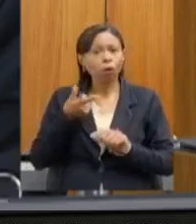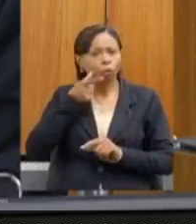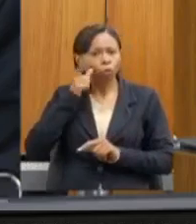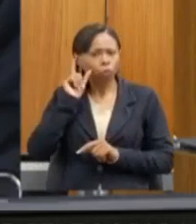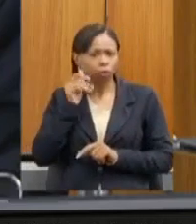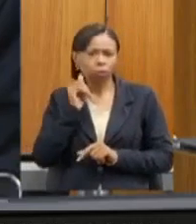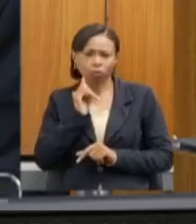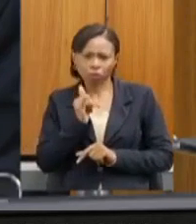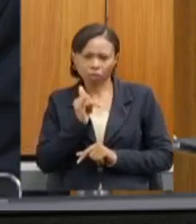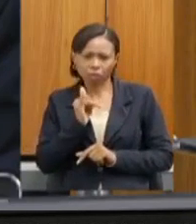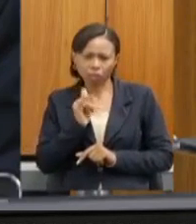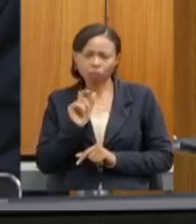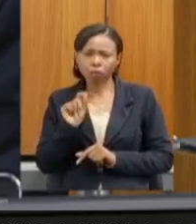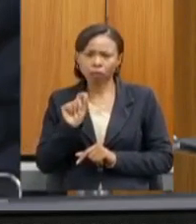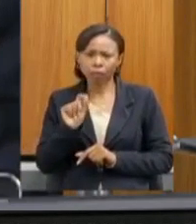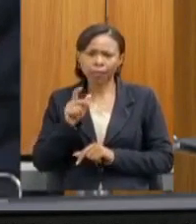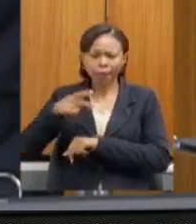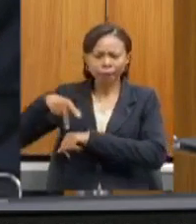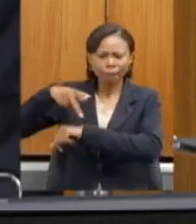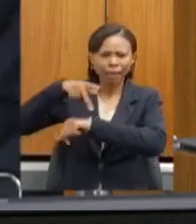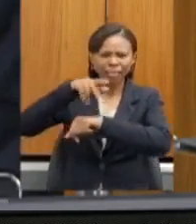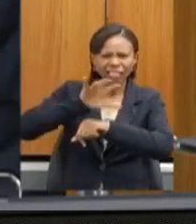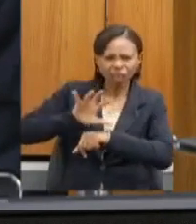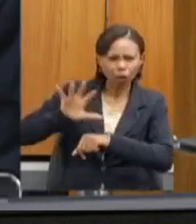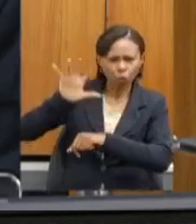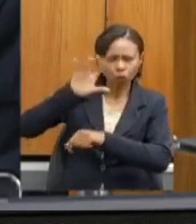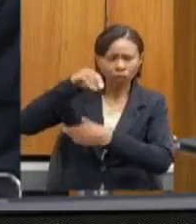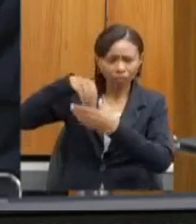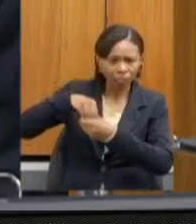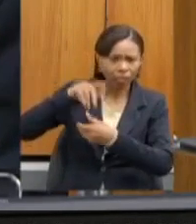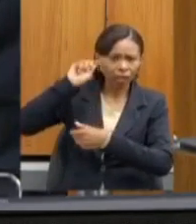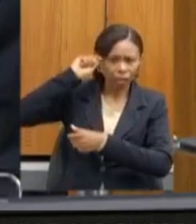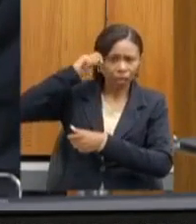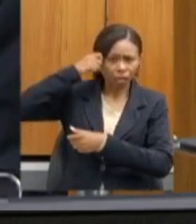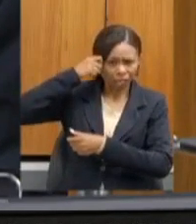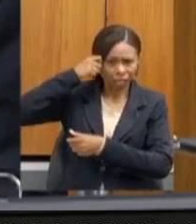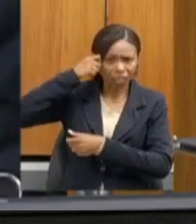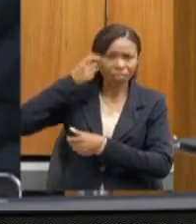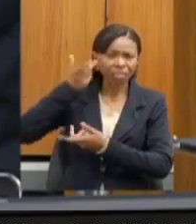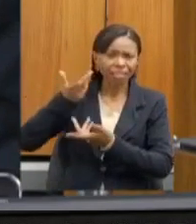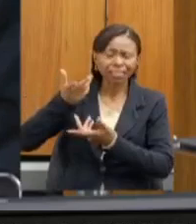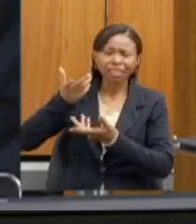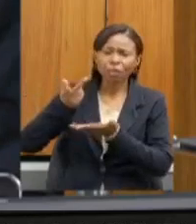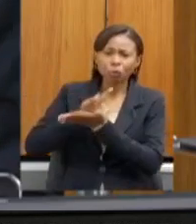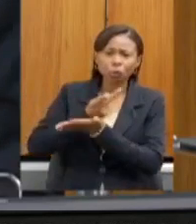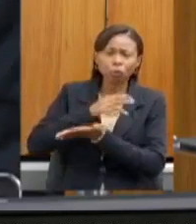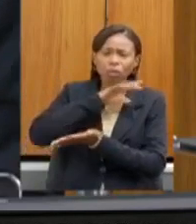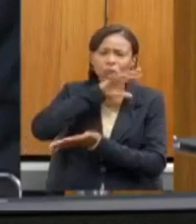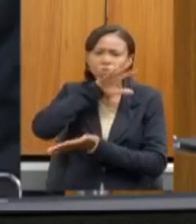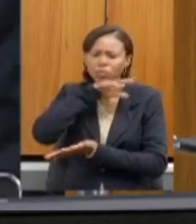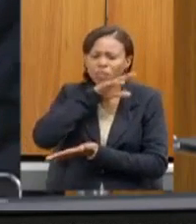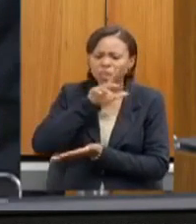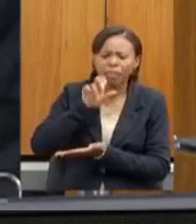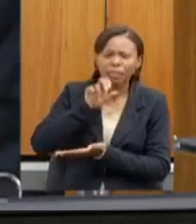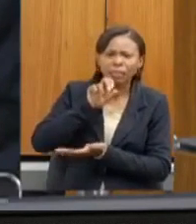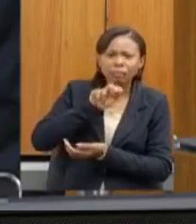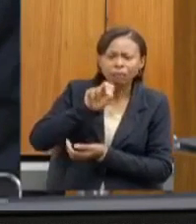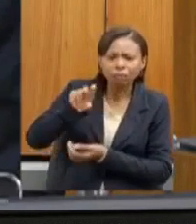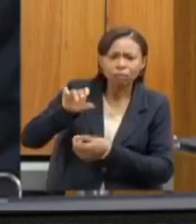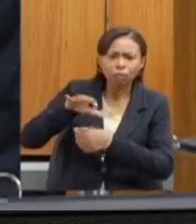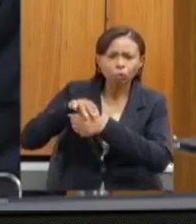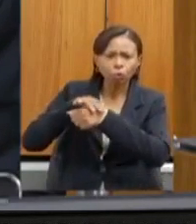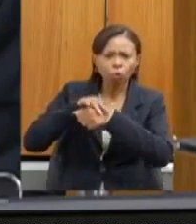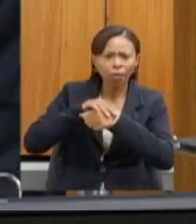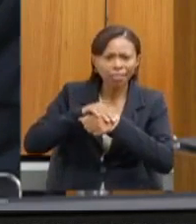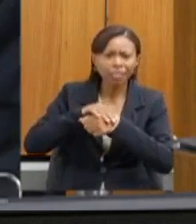da África, por graçar entre a população zoonoses, doenças comuns aos homens e aos animais, já